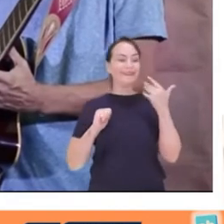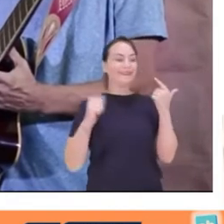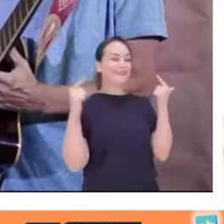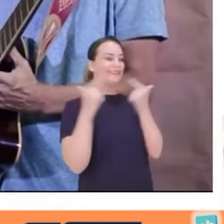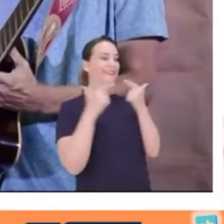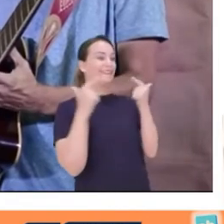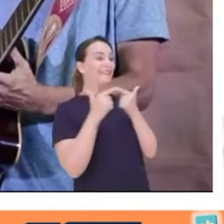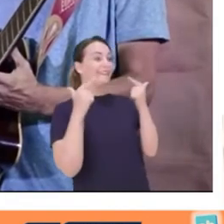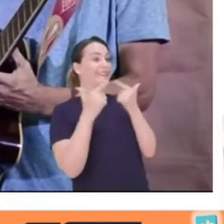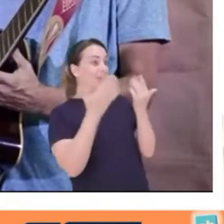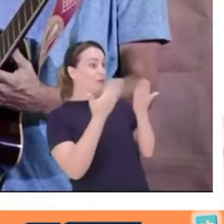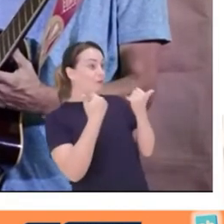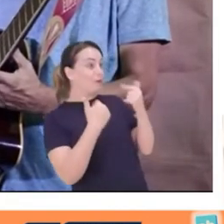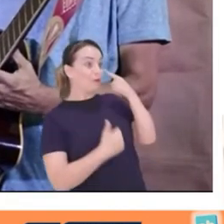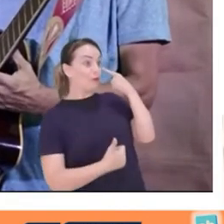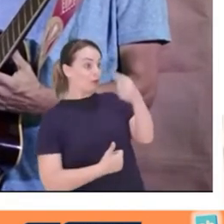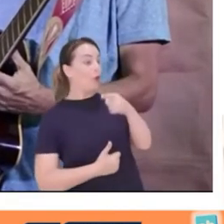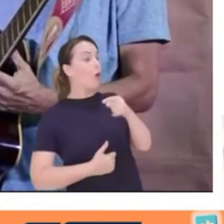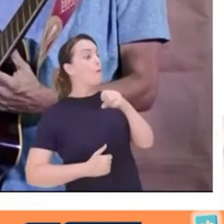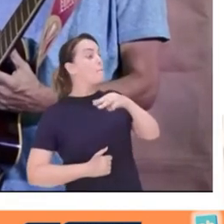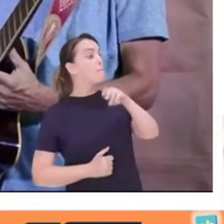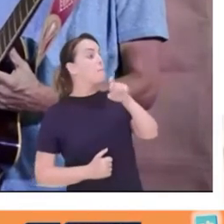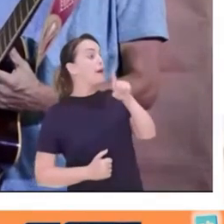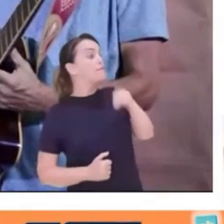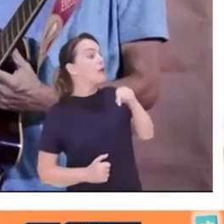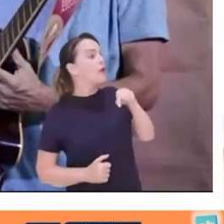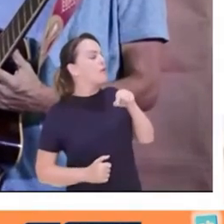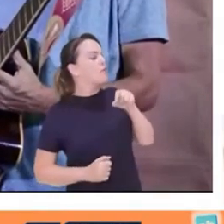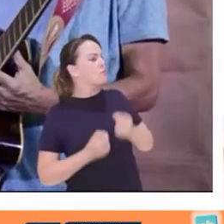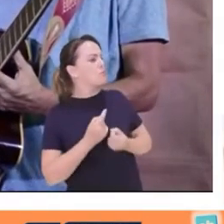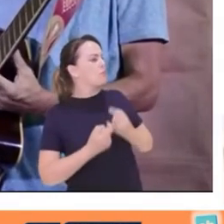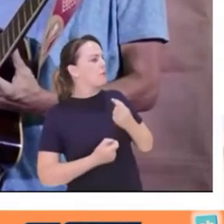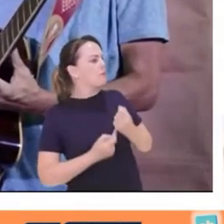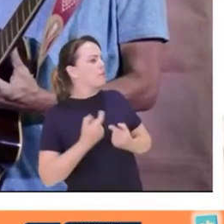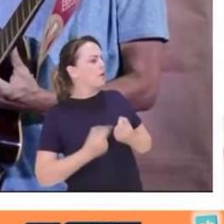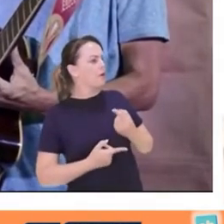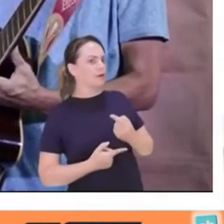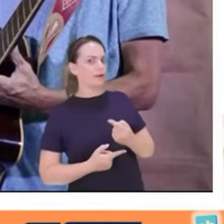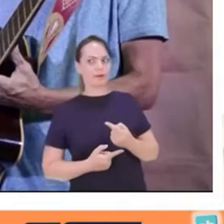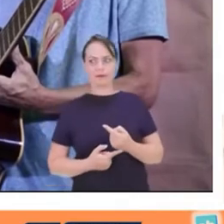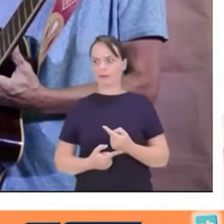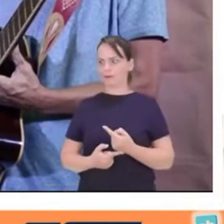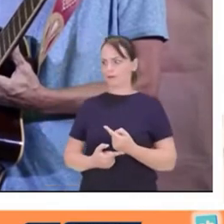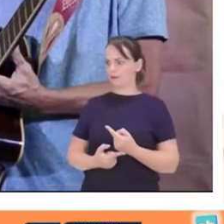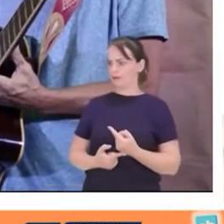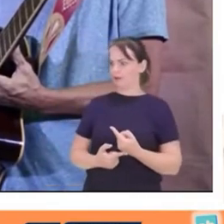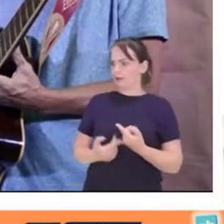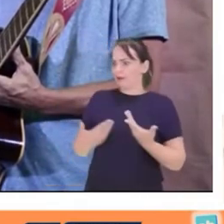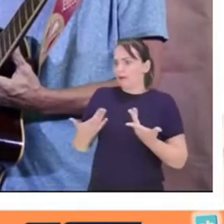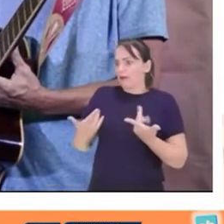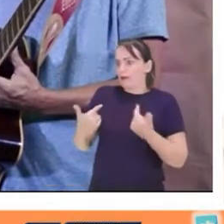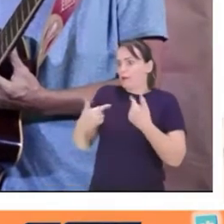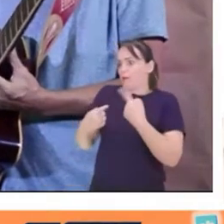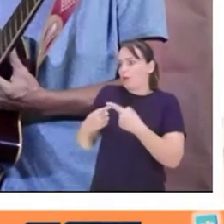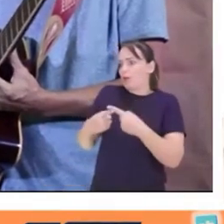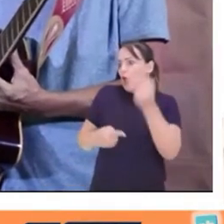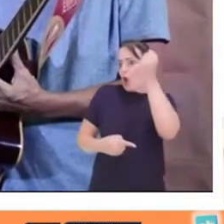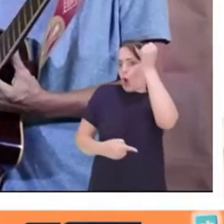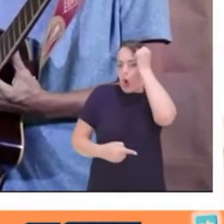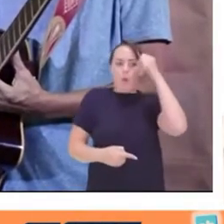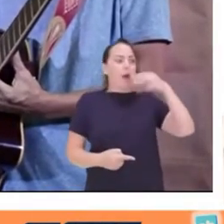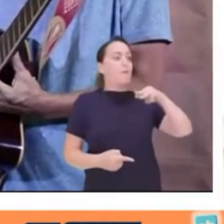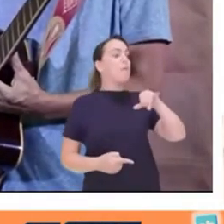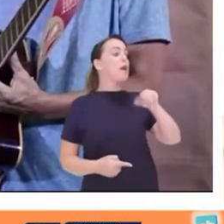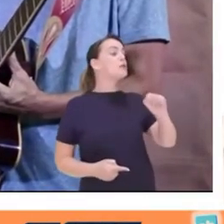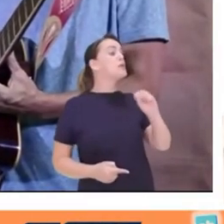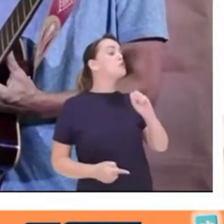soltou assim. Viu só o Mané Pipoca? E o Mané Pipoca disse, pois foi por sua causa, Dona